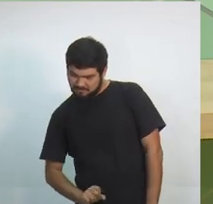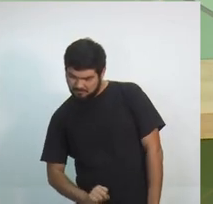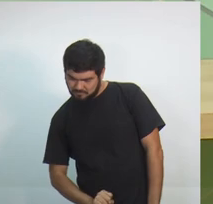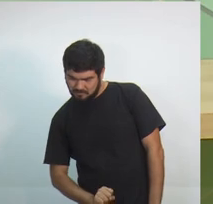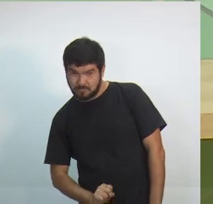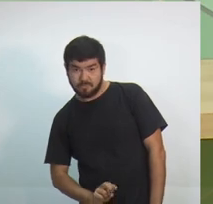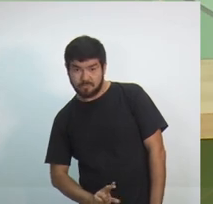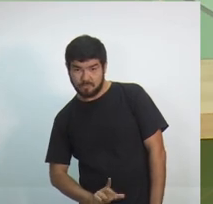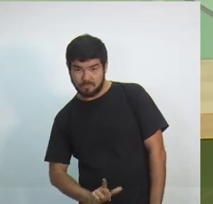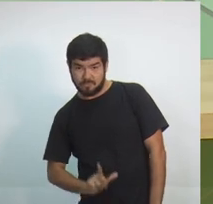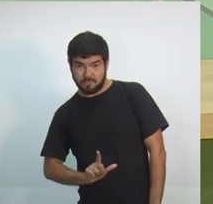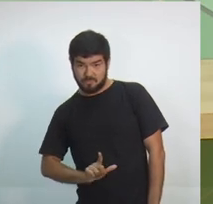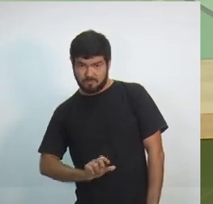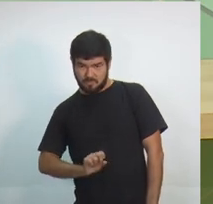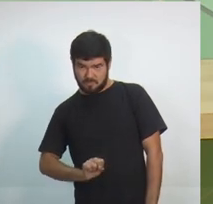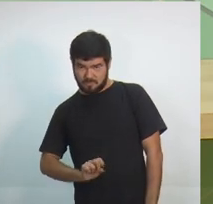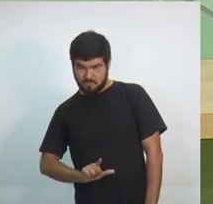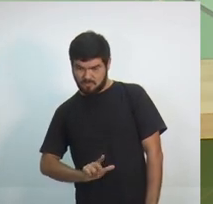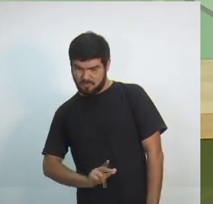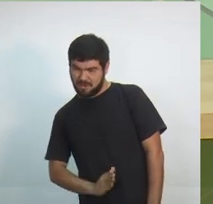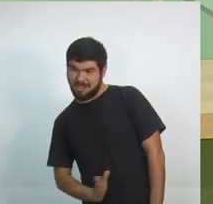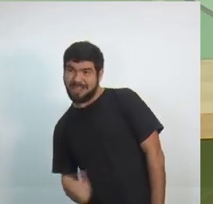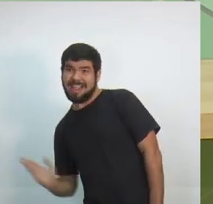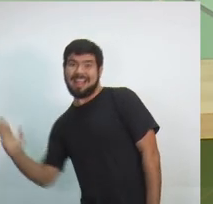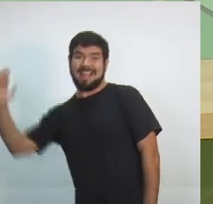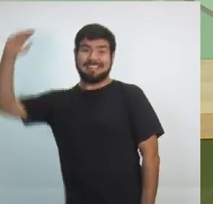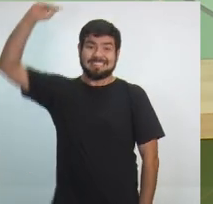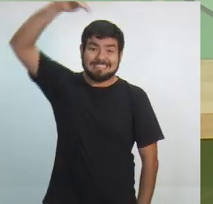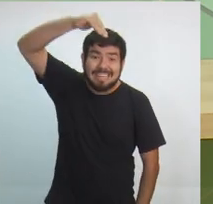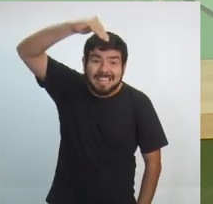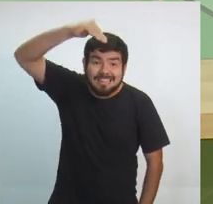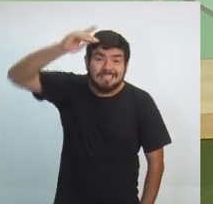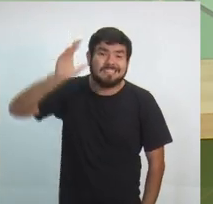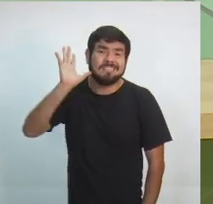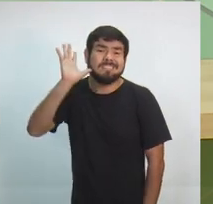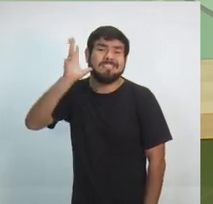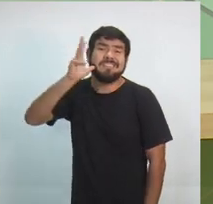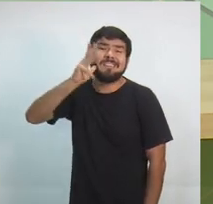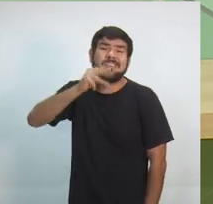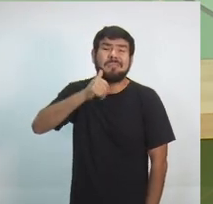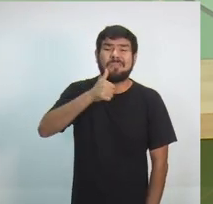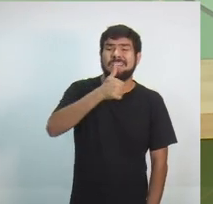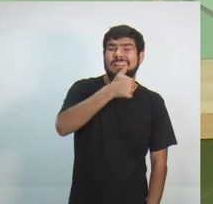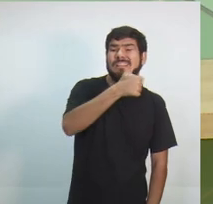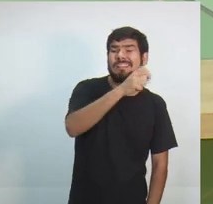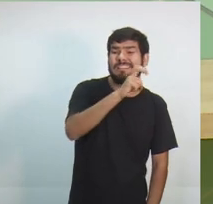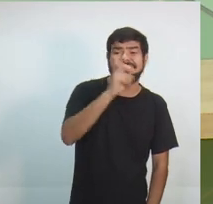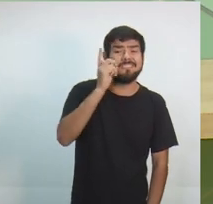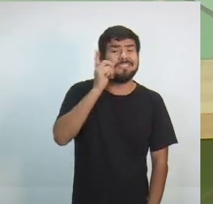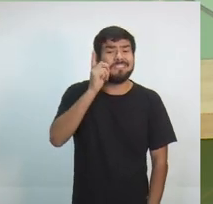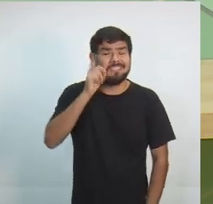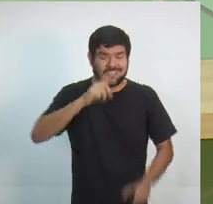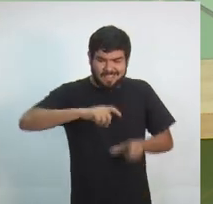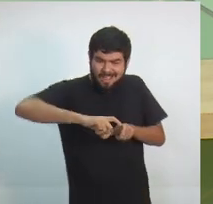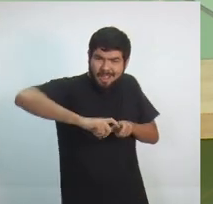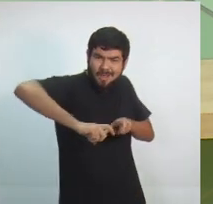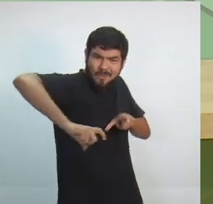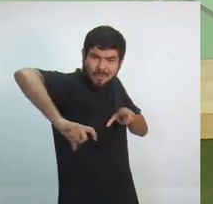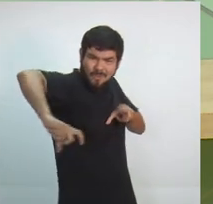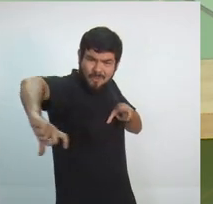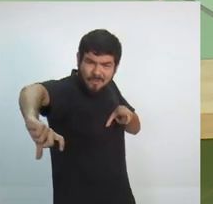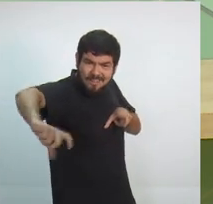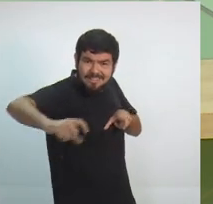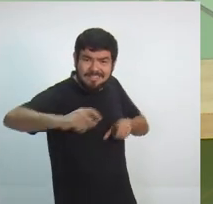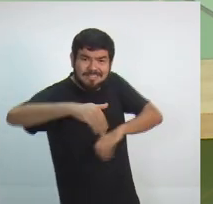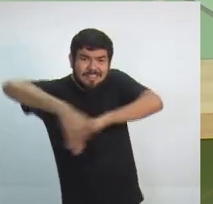18 dias. Se você investir em infraestrutura, a pavimentação da estrada BR 319 é